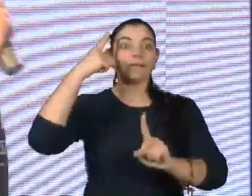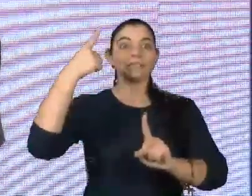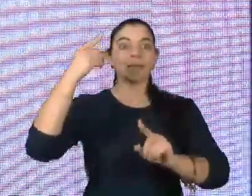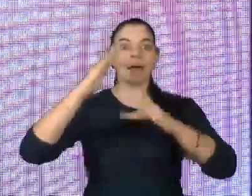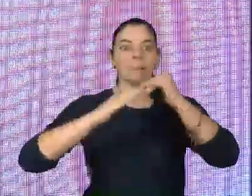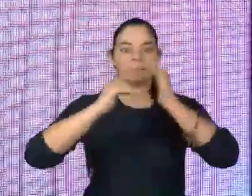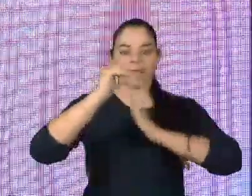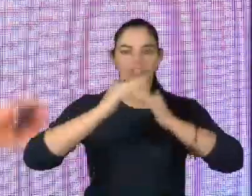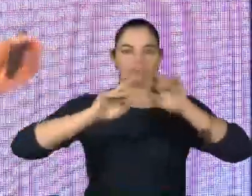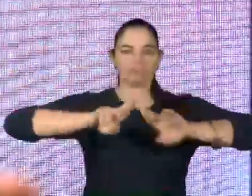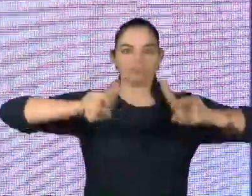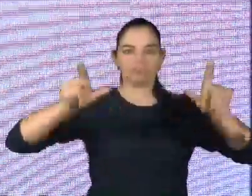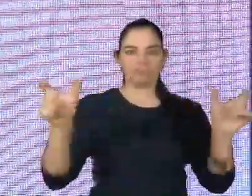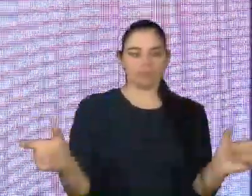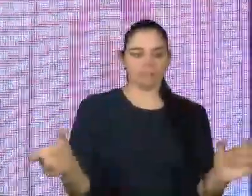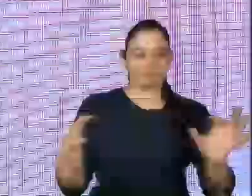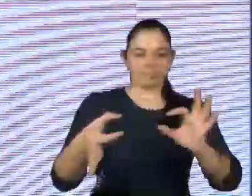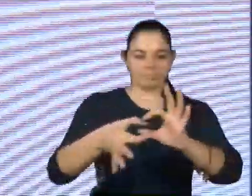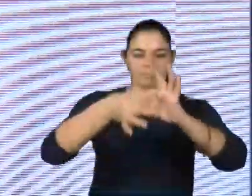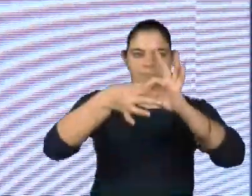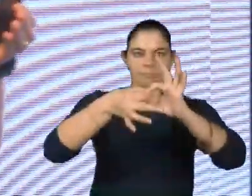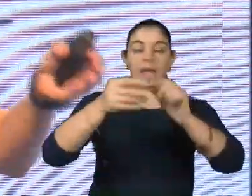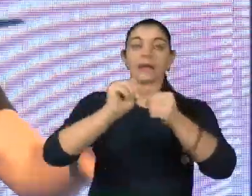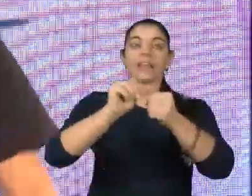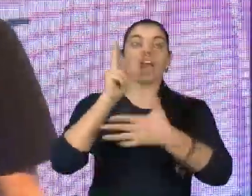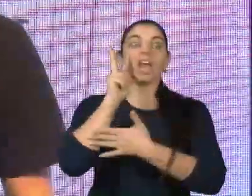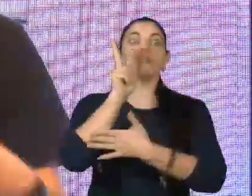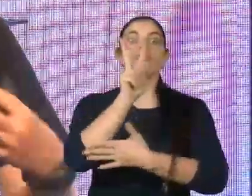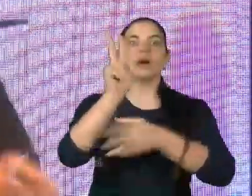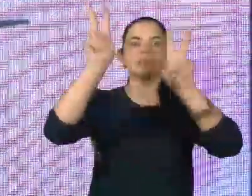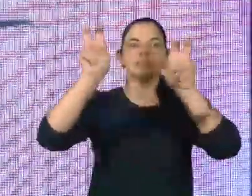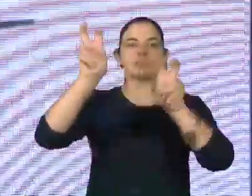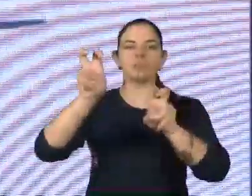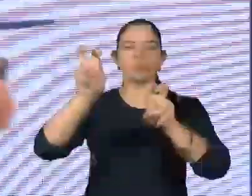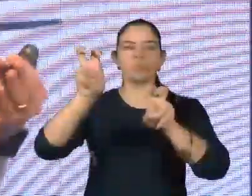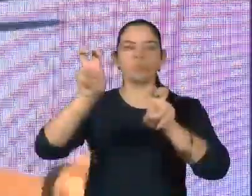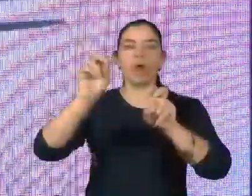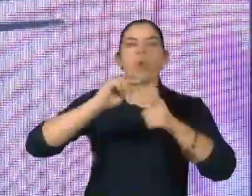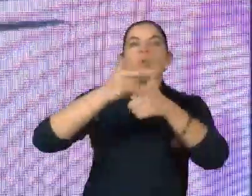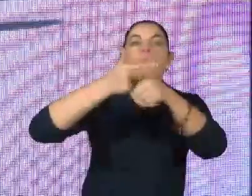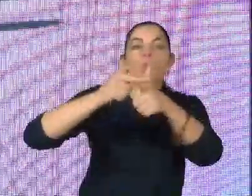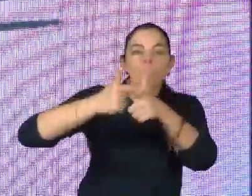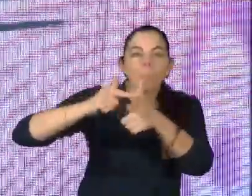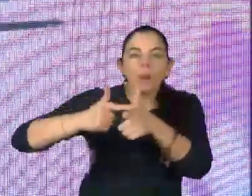agir diferente. Tem que enxergar aquele tema, aquela problemática, através de